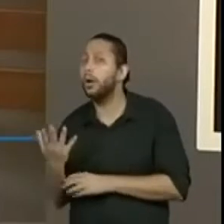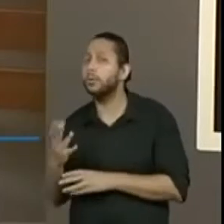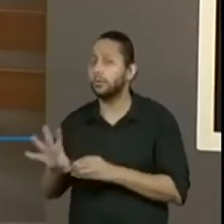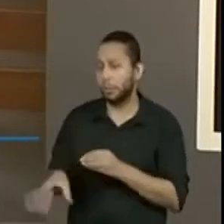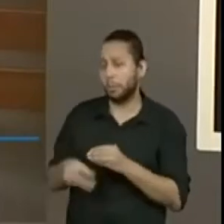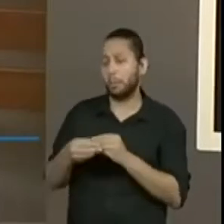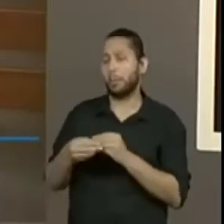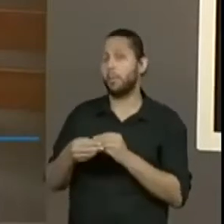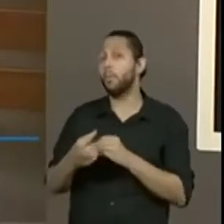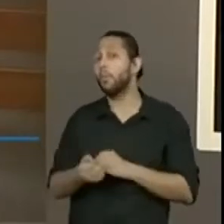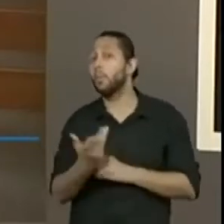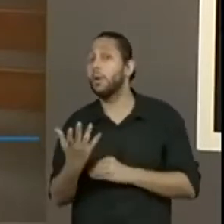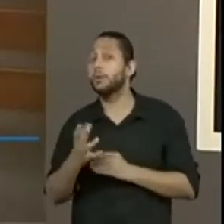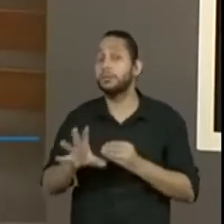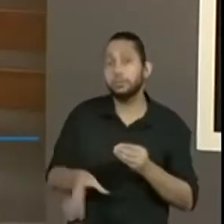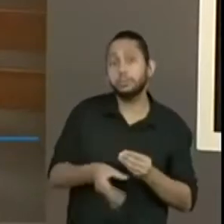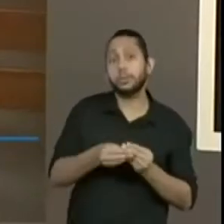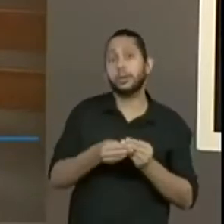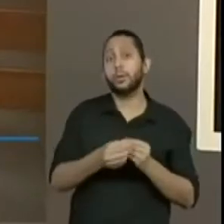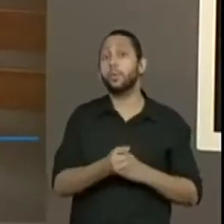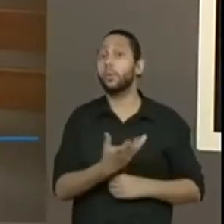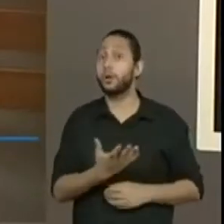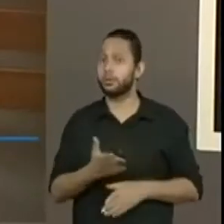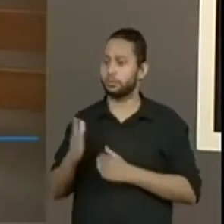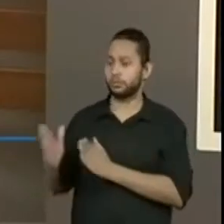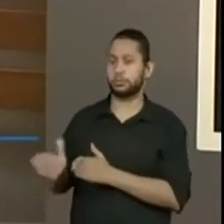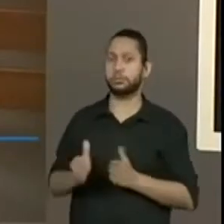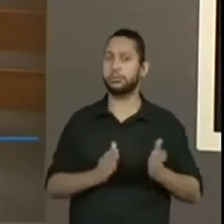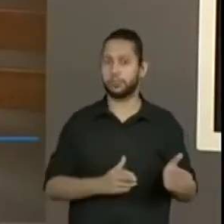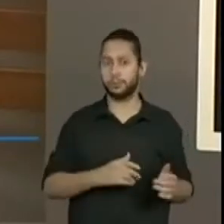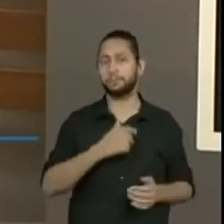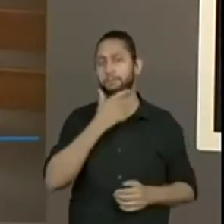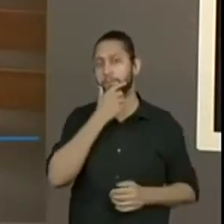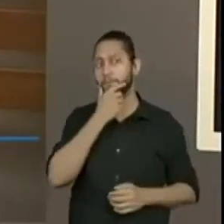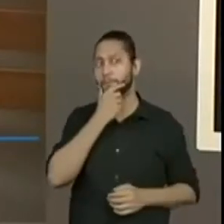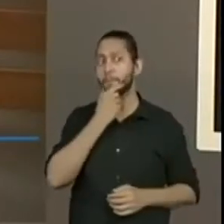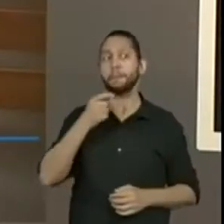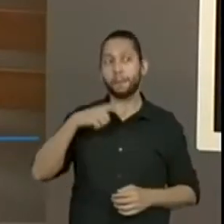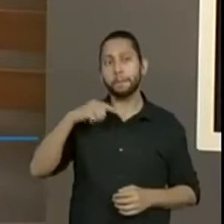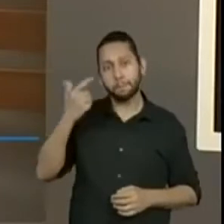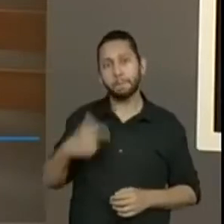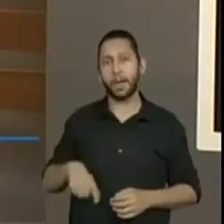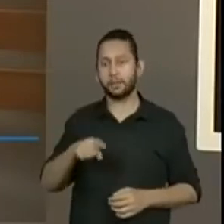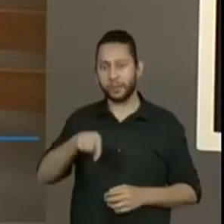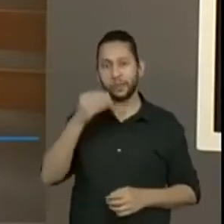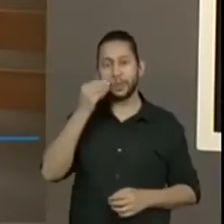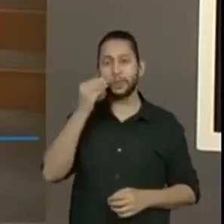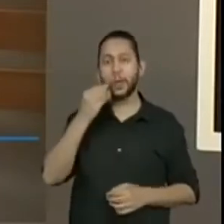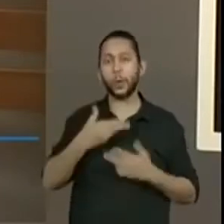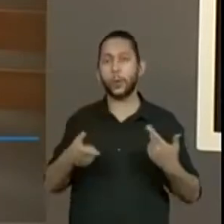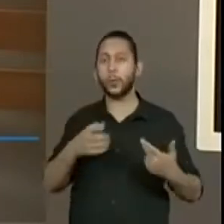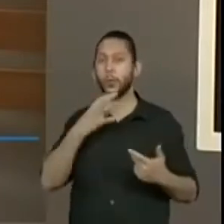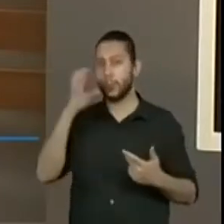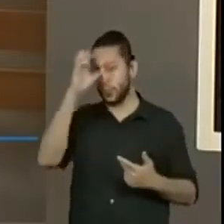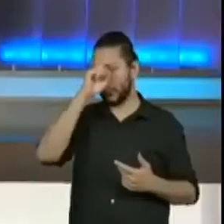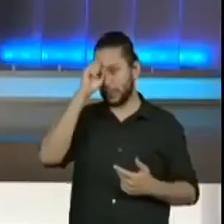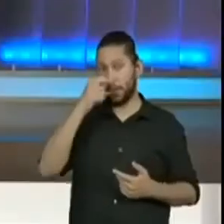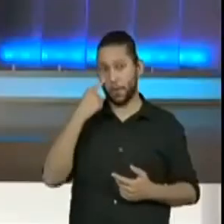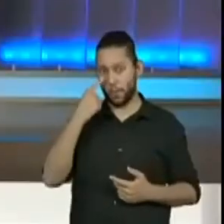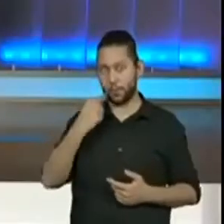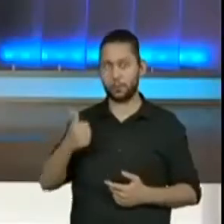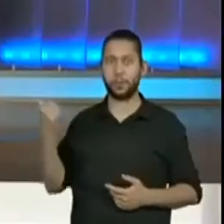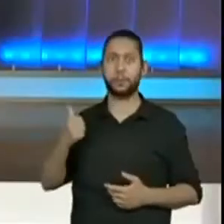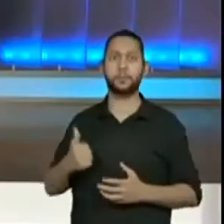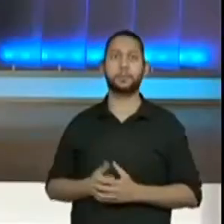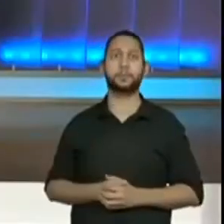sim, toda sequência tem uma regularidade. A gente tem mais algumas para a gente testar o nosso conhecimento. Bora lá, vem comigo. Tá?